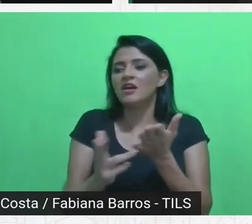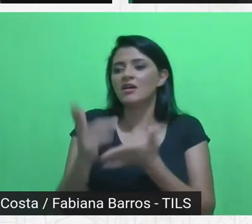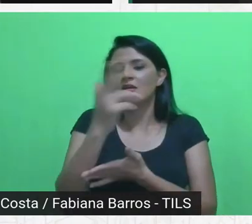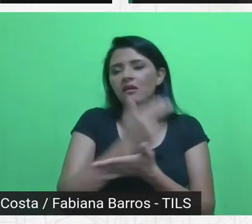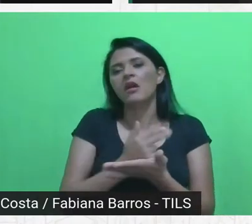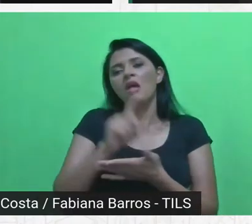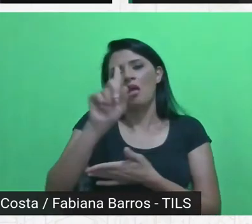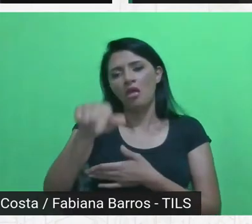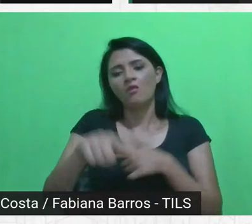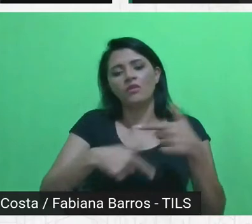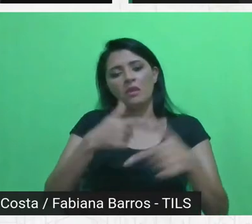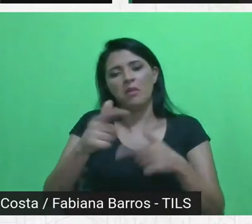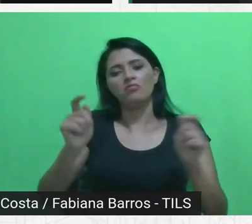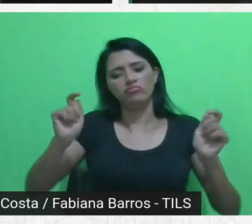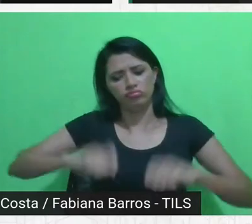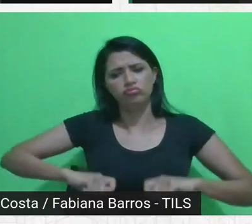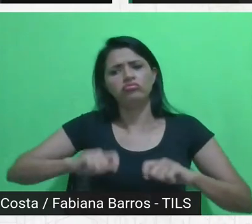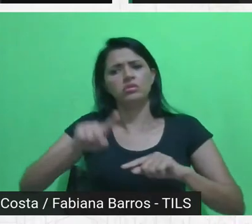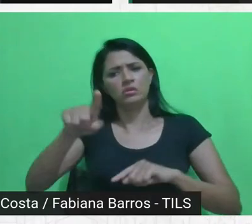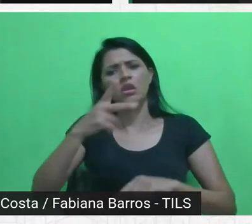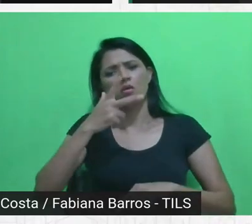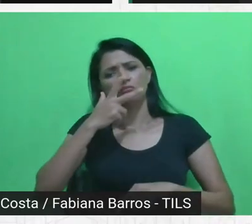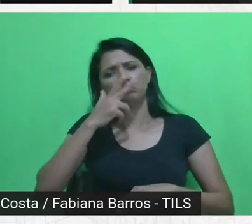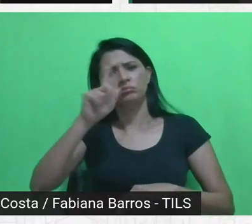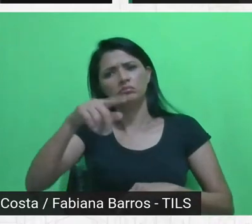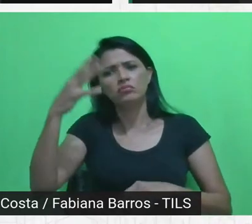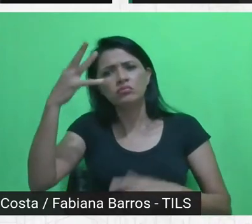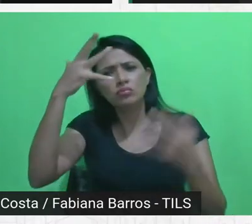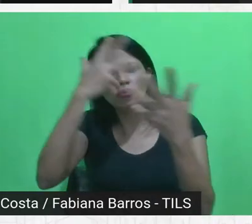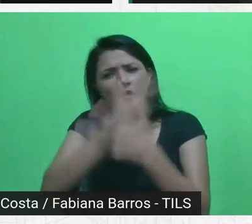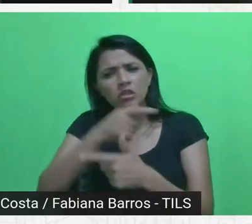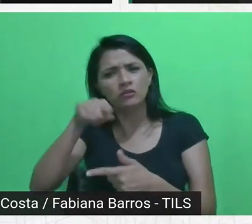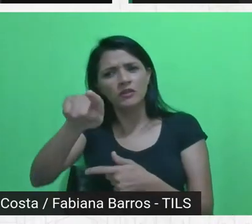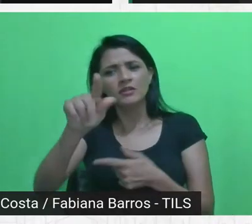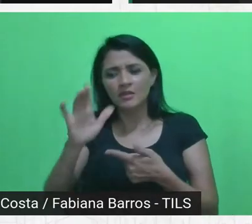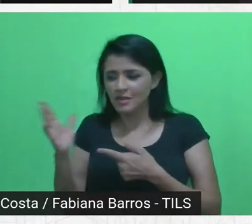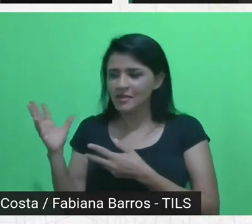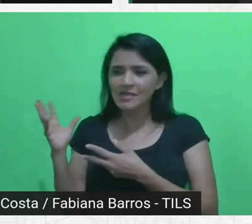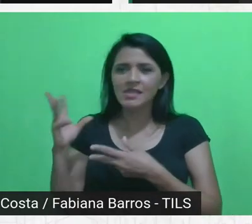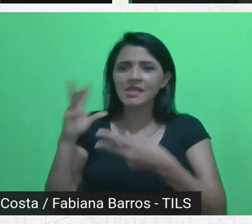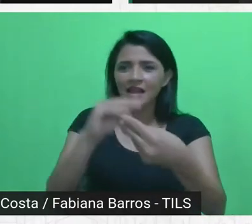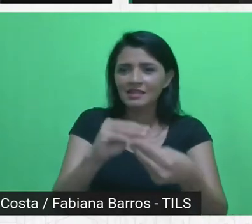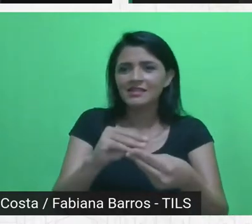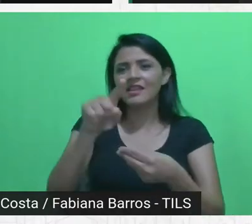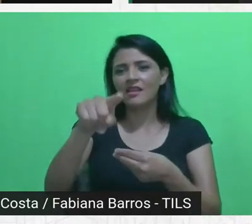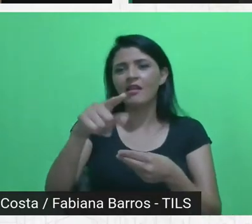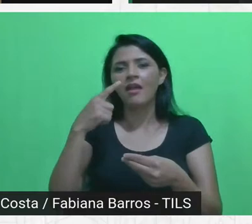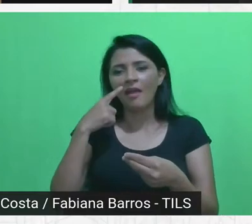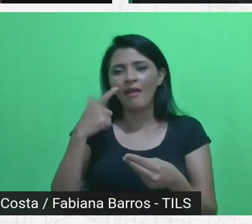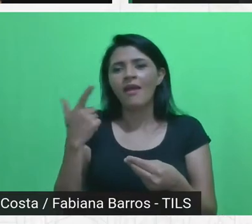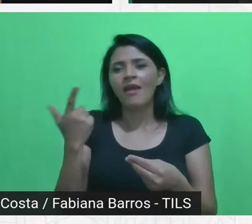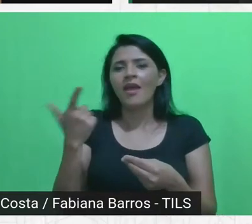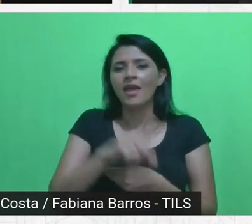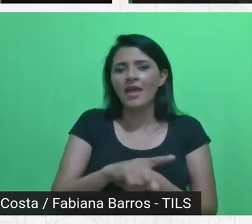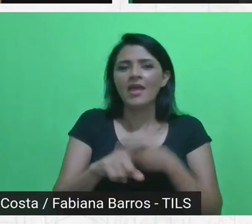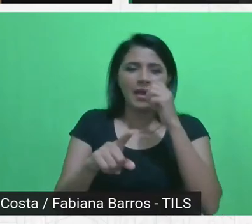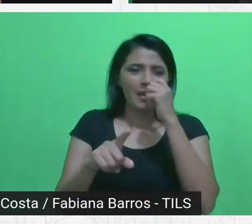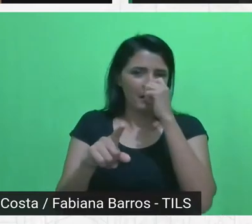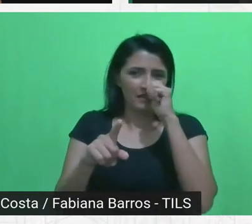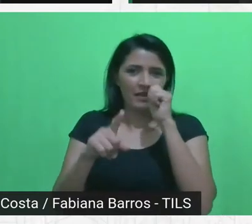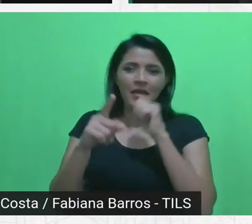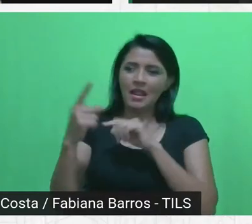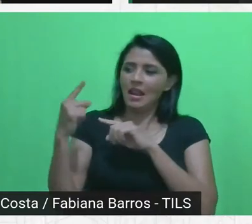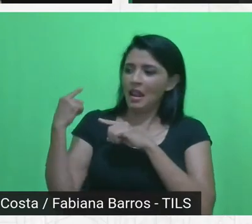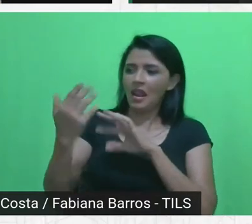e eu achei muito bonito vocês resgatarem a questão educativa John Dewey, que vocês vão lá atrás, não é que a gente está